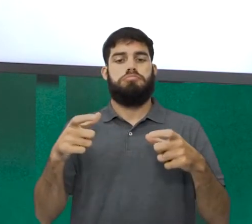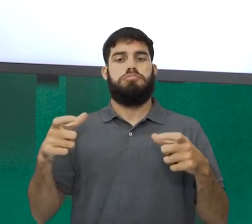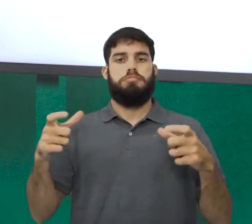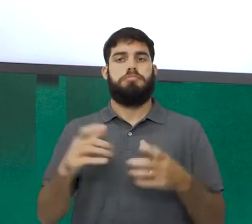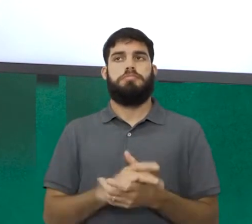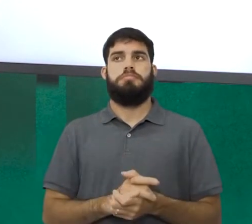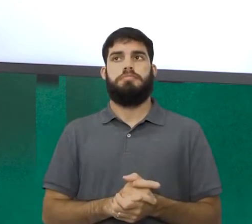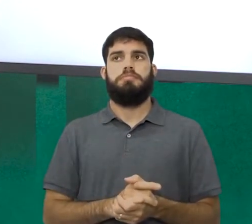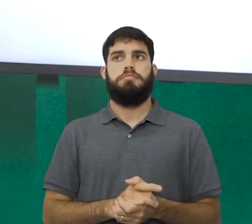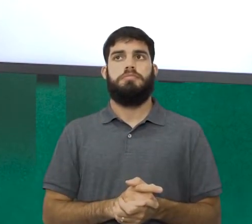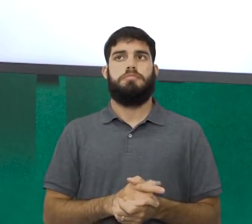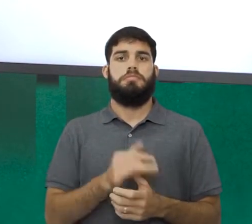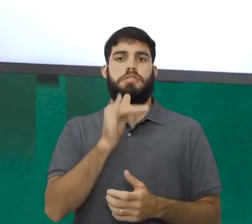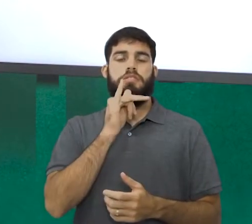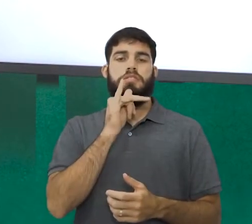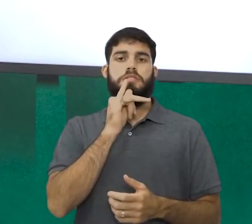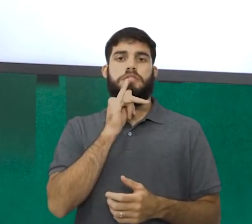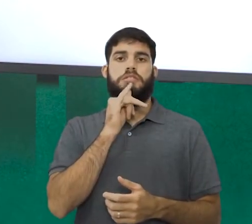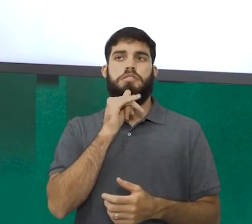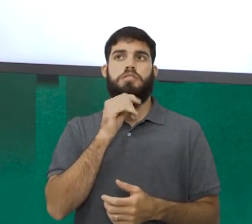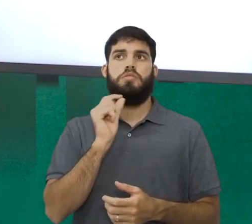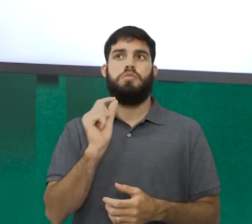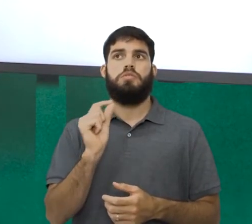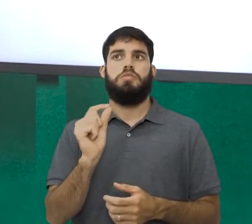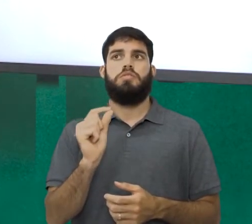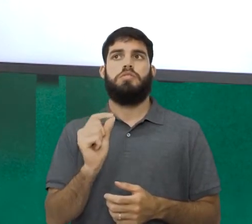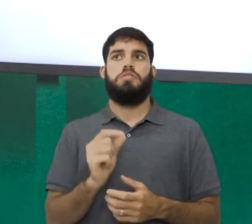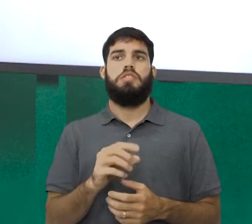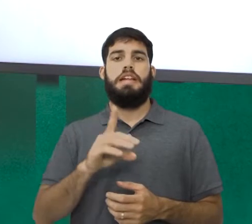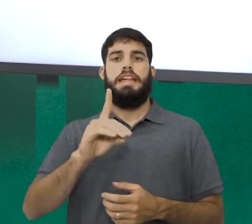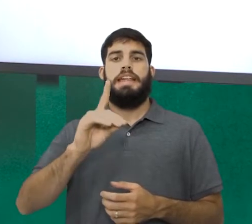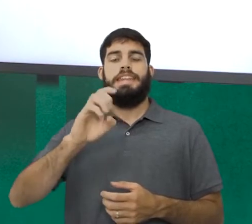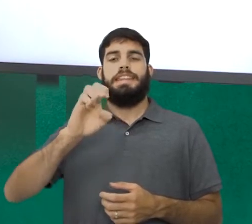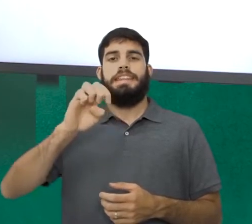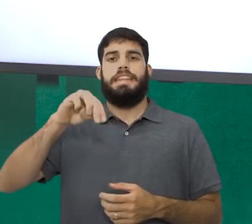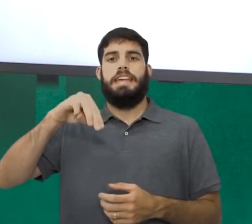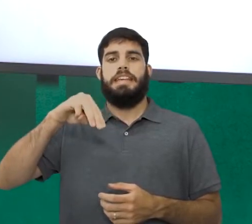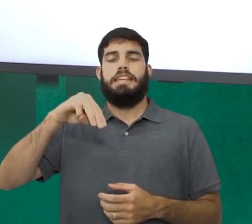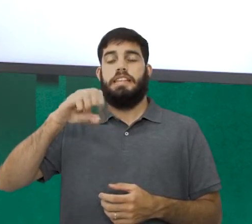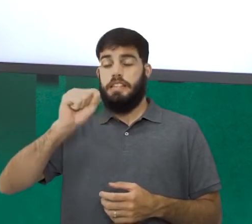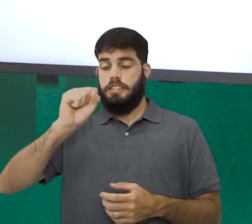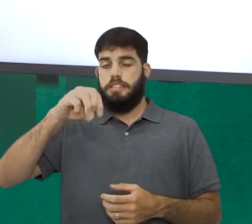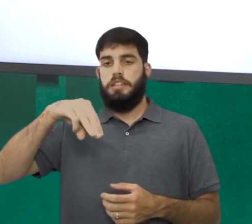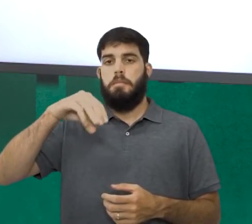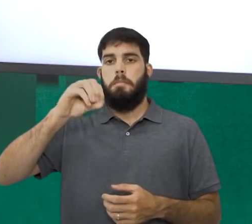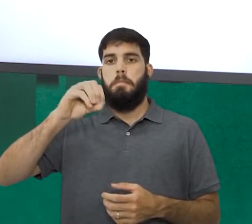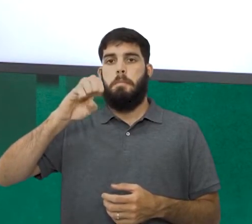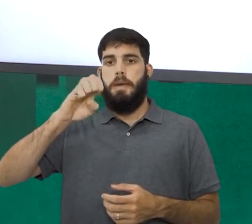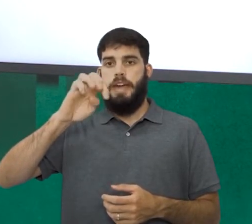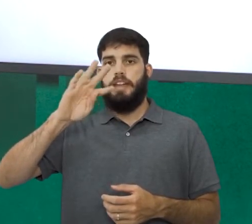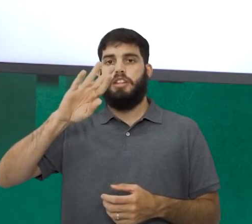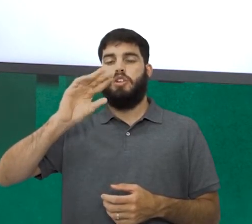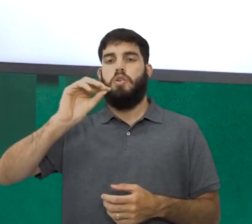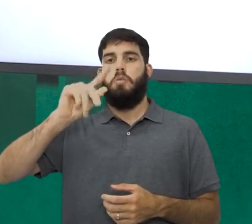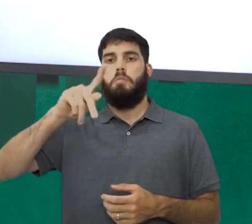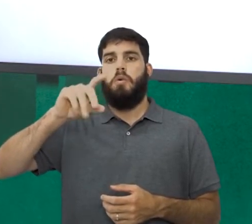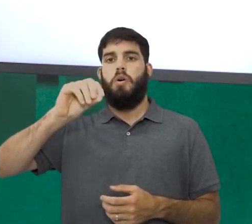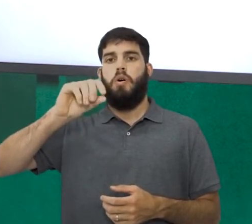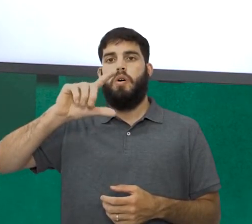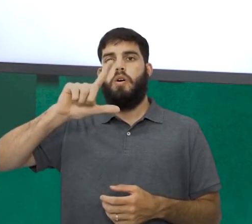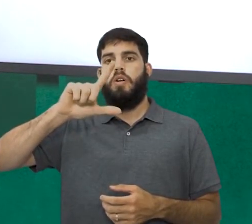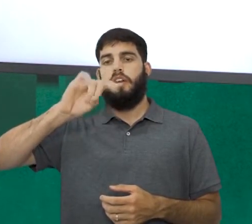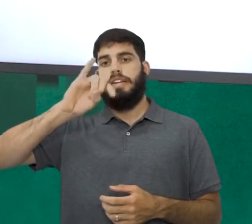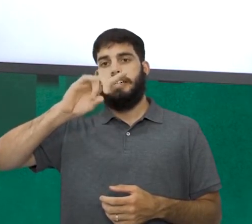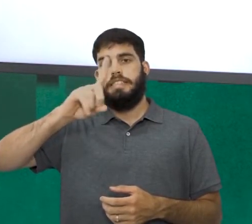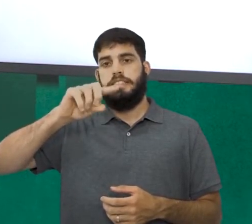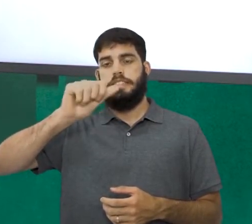cidades. É tanto que se fala do processo de desmetropolização. Olha, estudamos bastante a formação